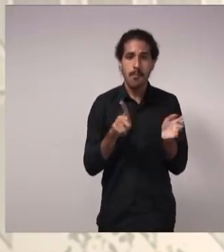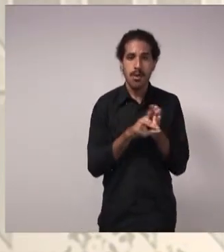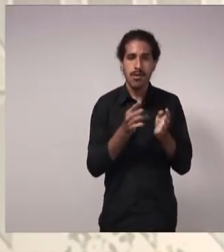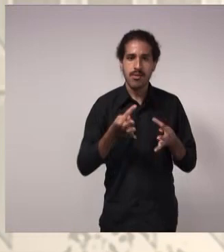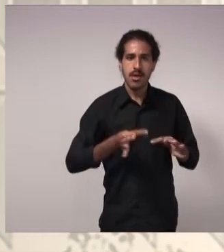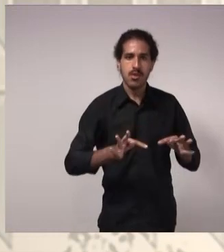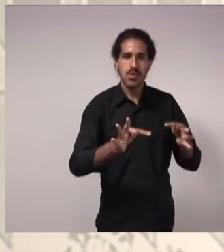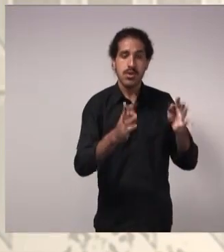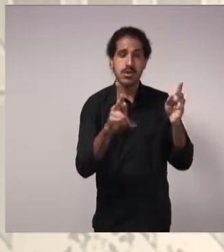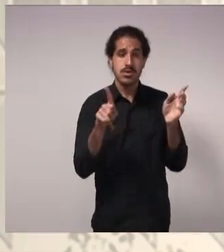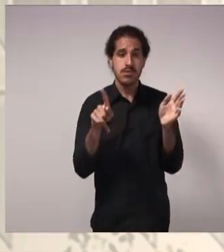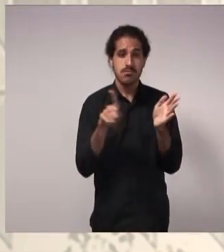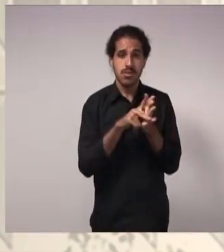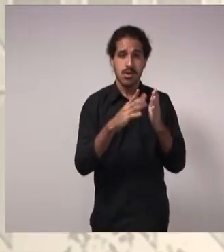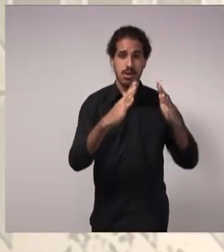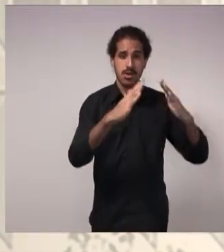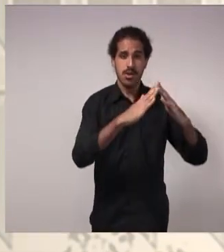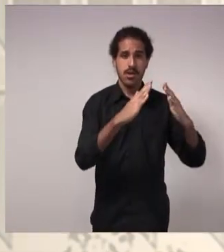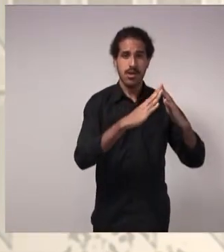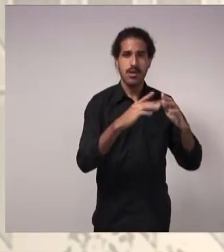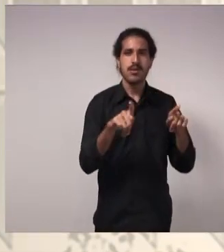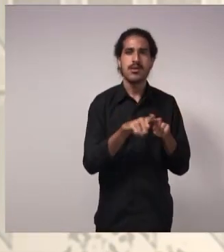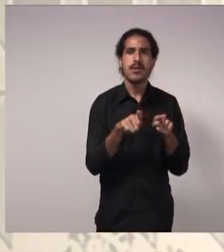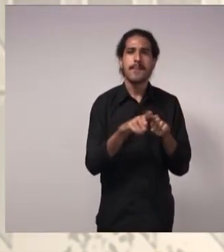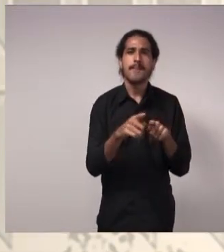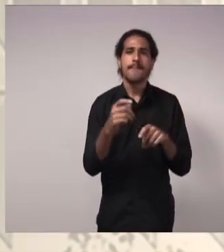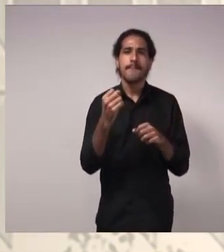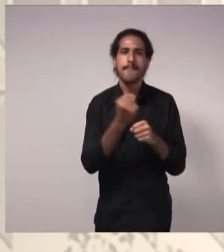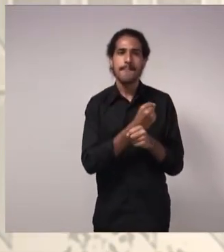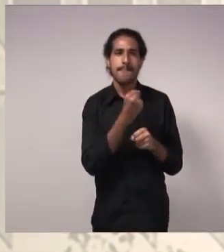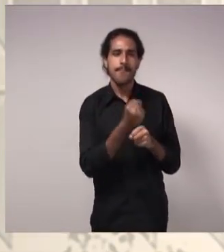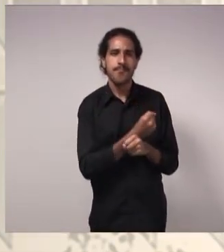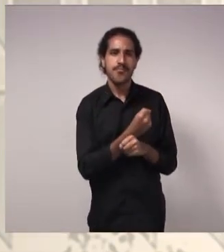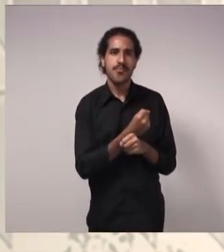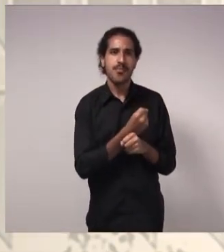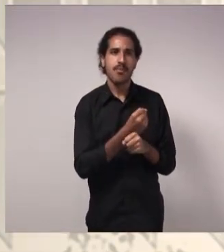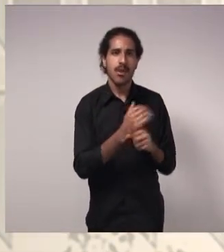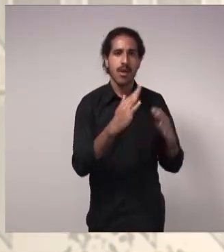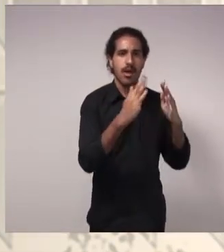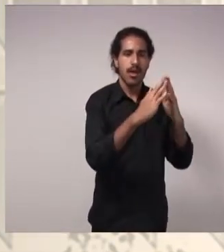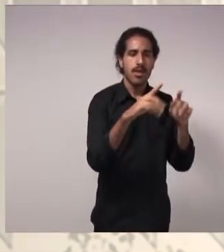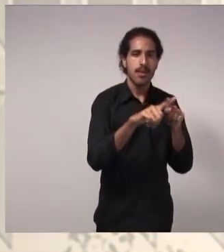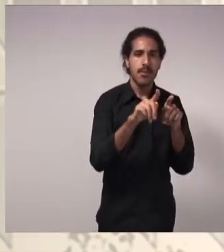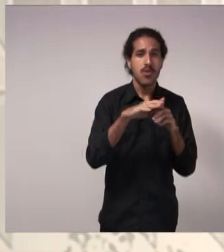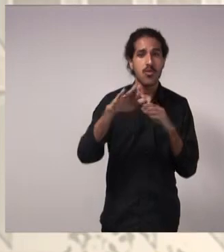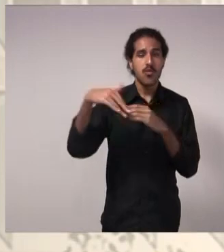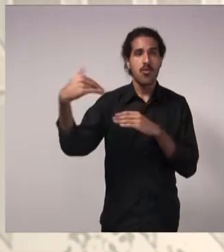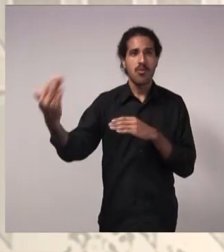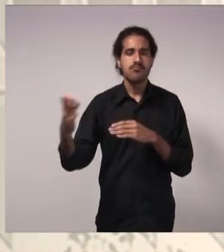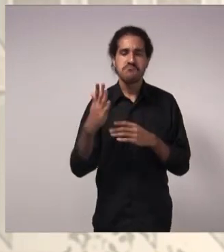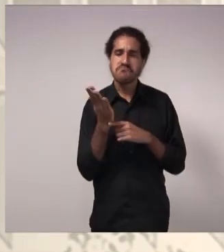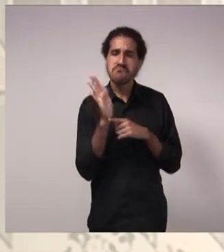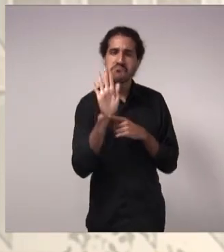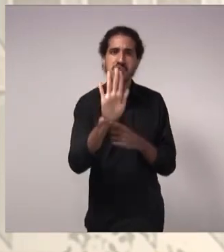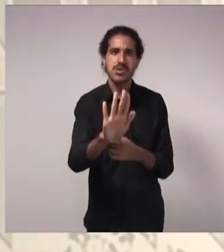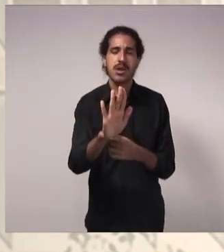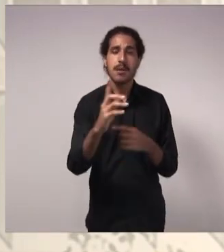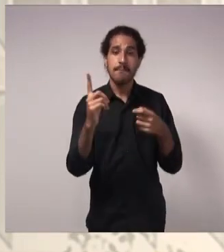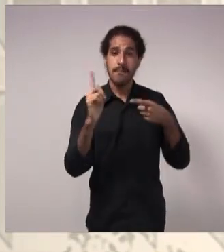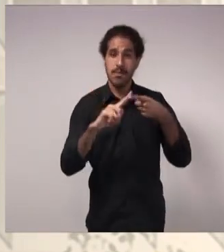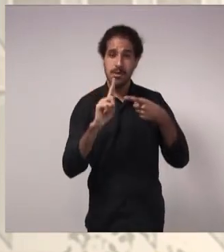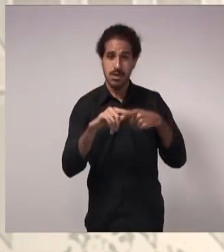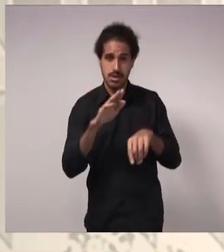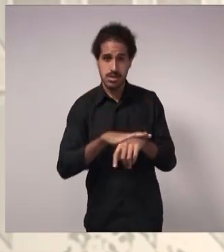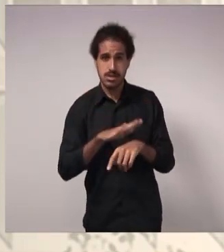edificações residenciais e edificações não residenciais. O que eu vou mostrar aqui, nesse primeiro momento,